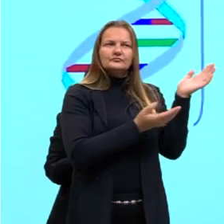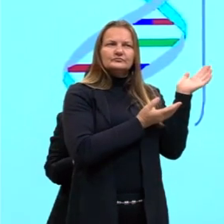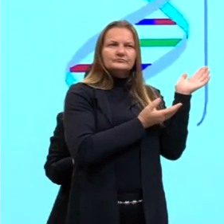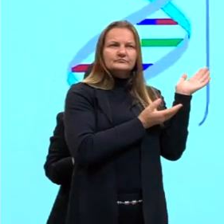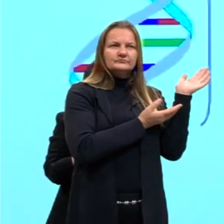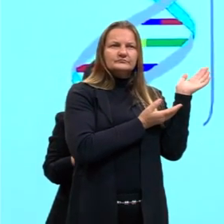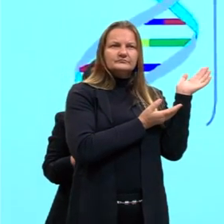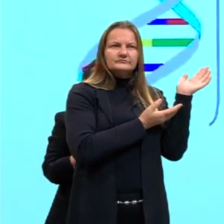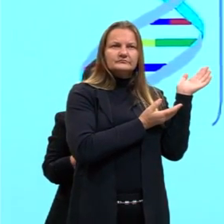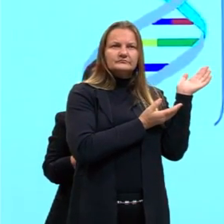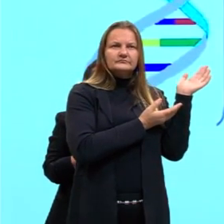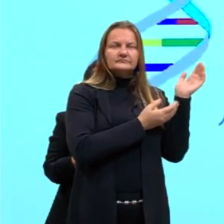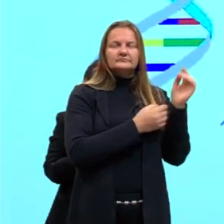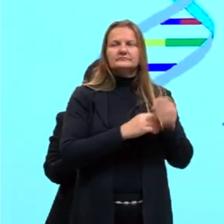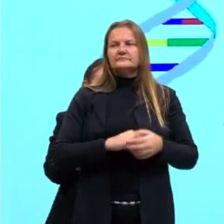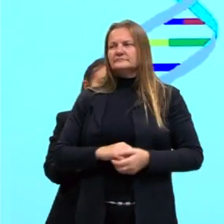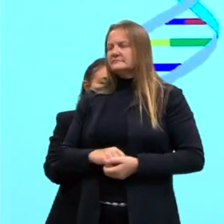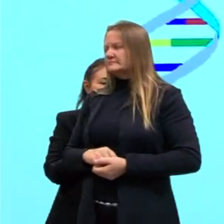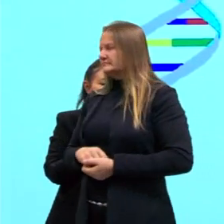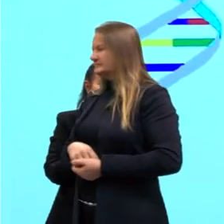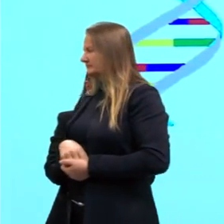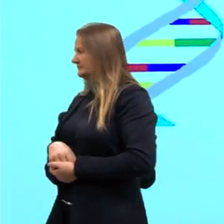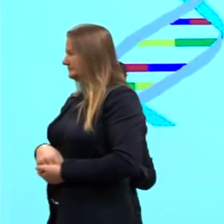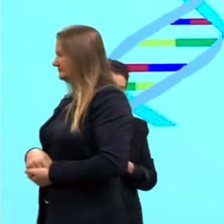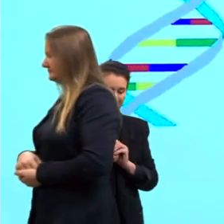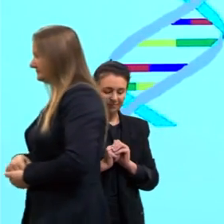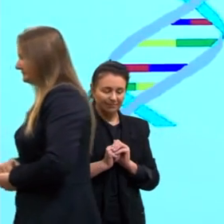mais e vai formando o cromossomo.